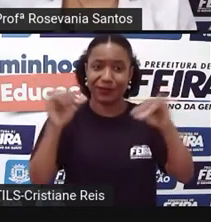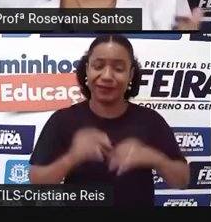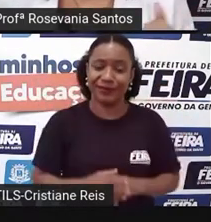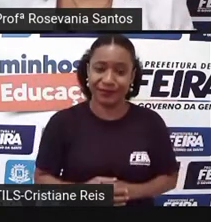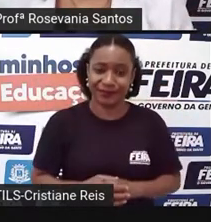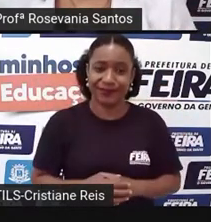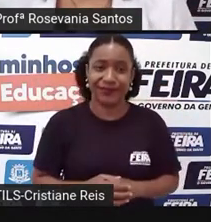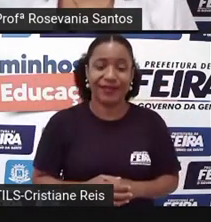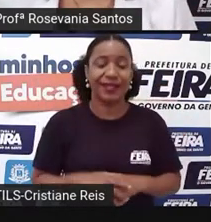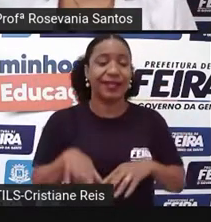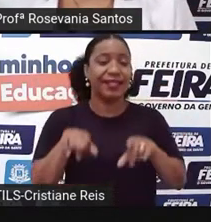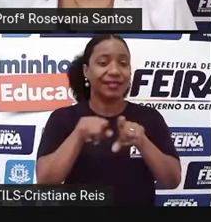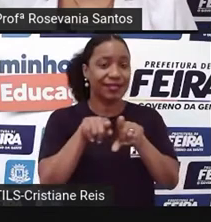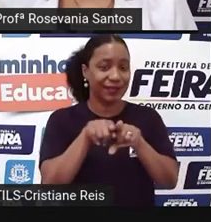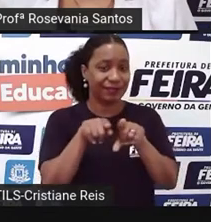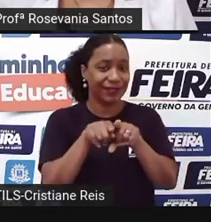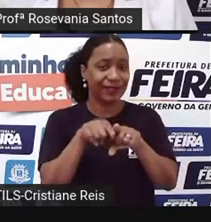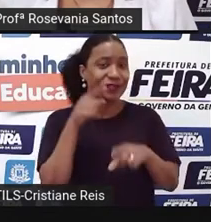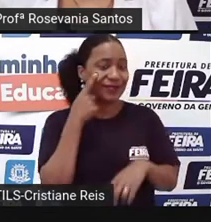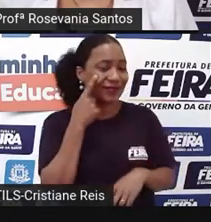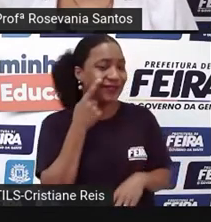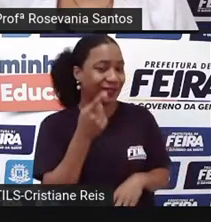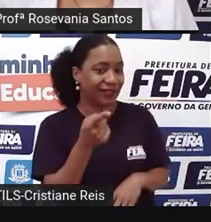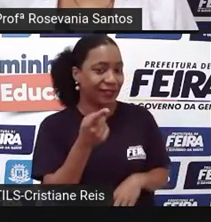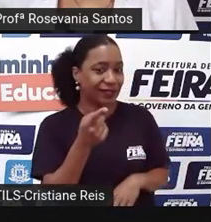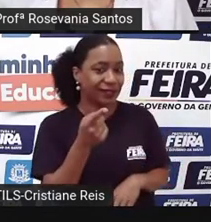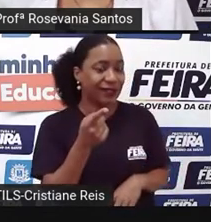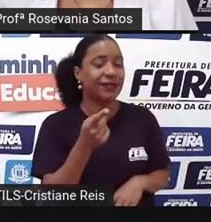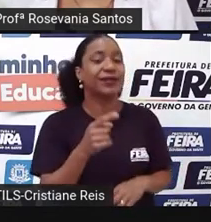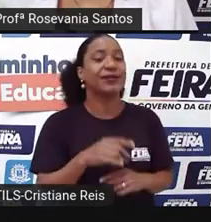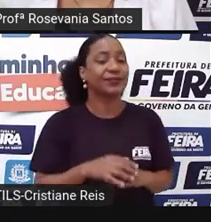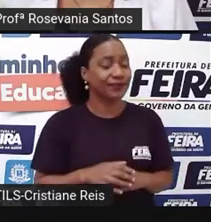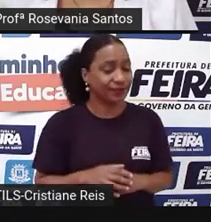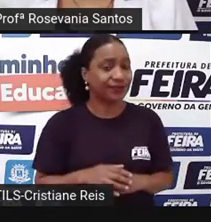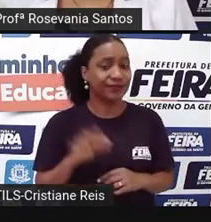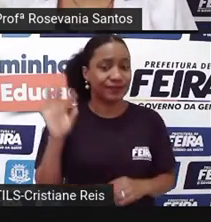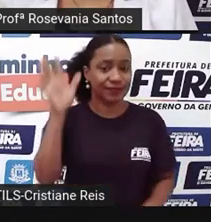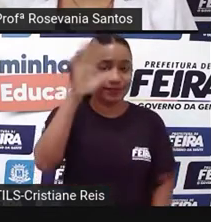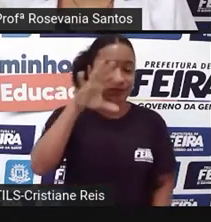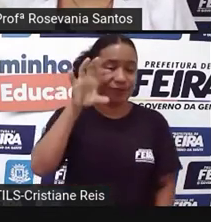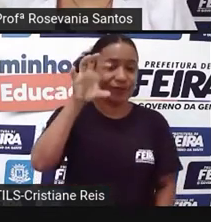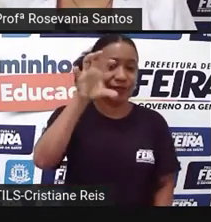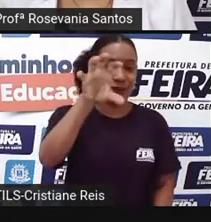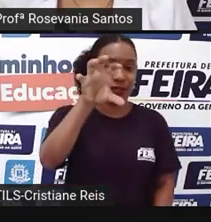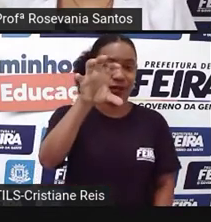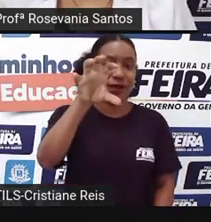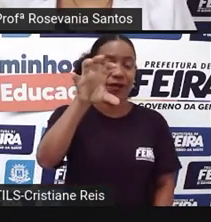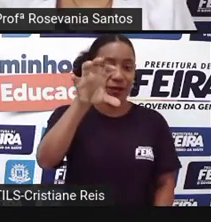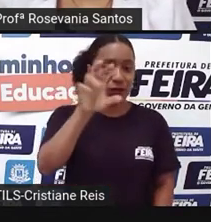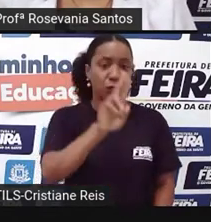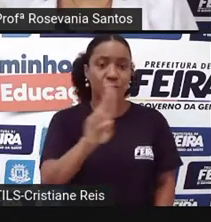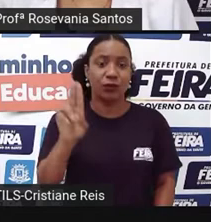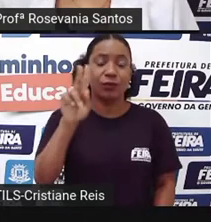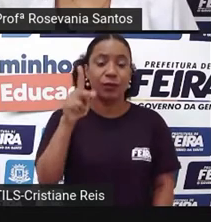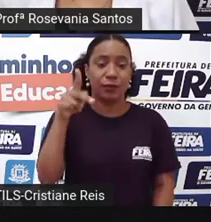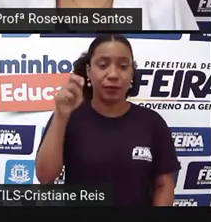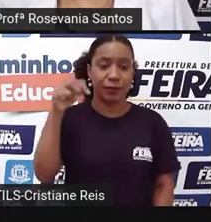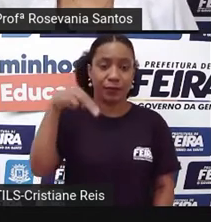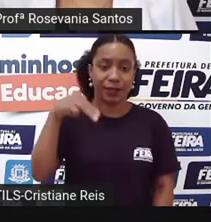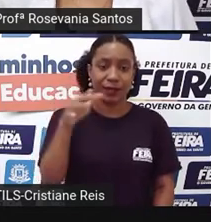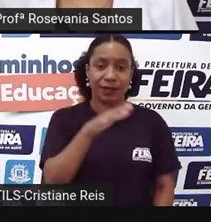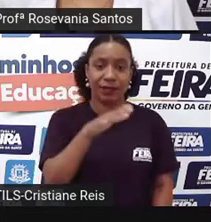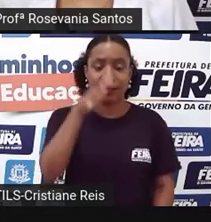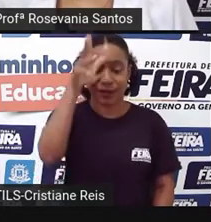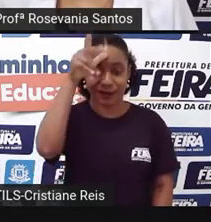recebe o nome de Pan Amazônia. Olha aqui o que a Pró falou. Tá vendo? Essa parte verdinha aqui é a parte do Brasil, que a gente